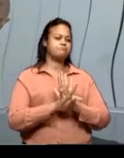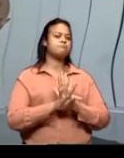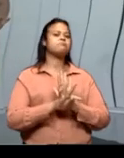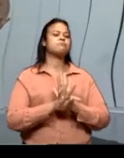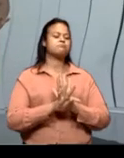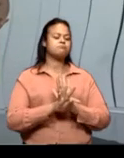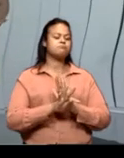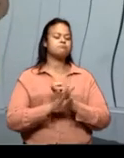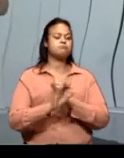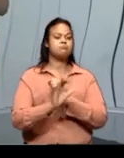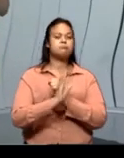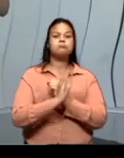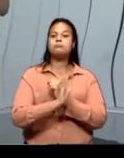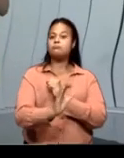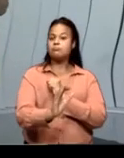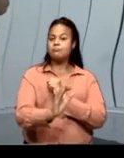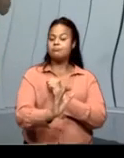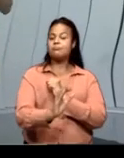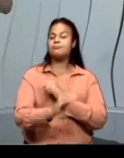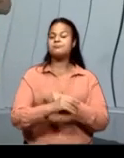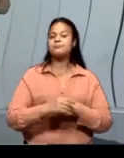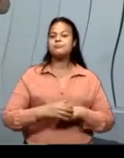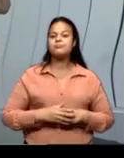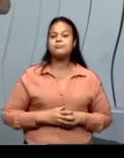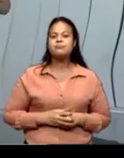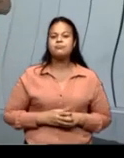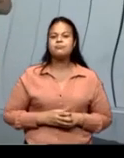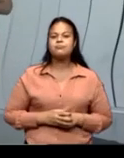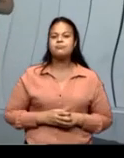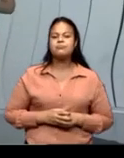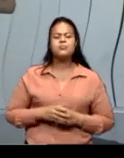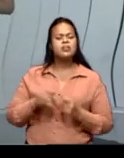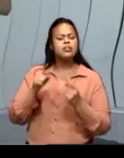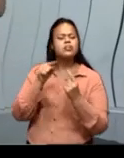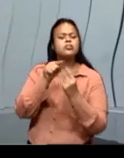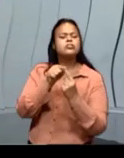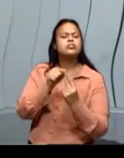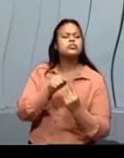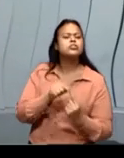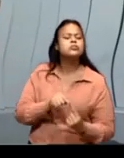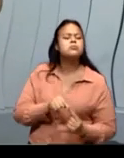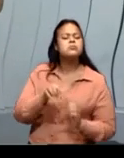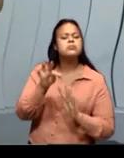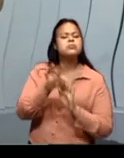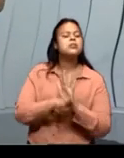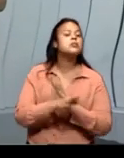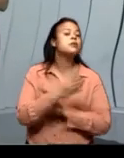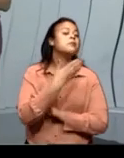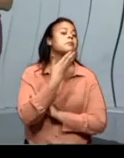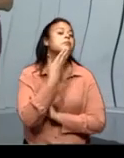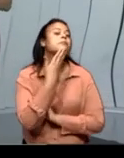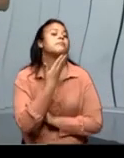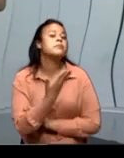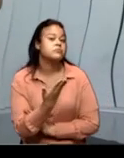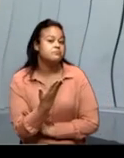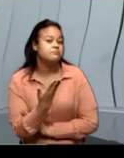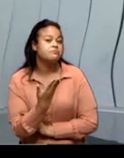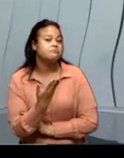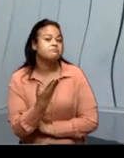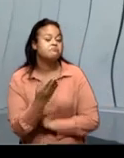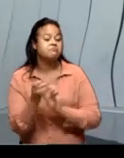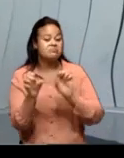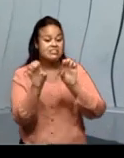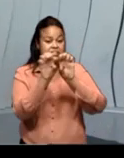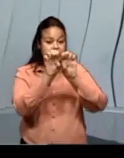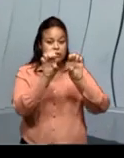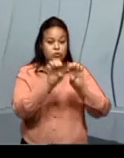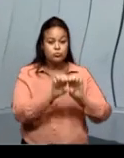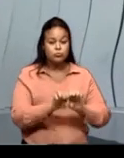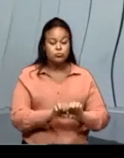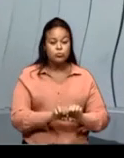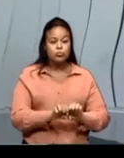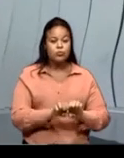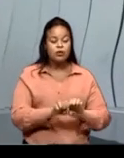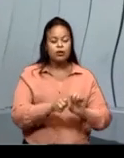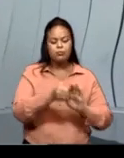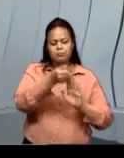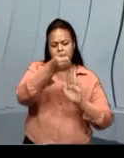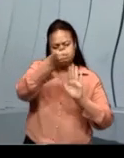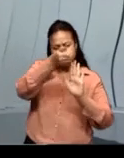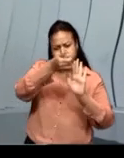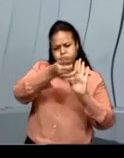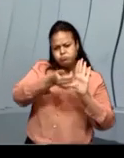crônica. Agora, qual é o tipo? O tipo é uma estrutura narrativa,